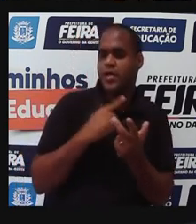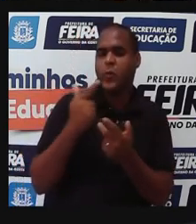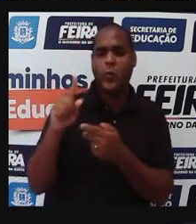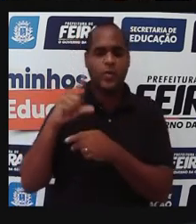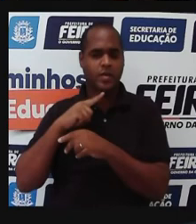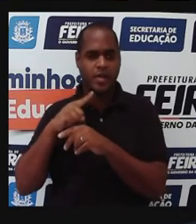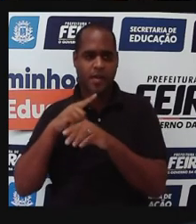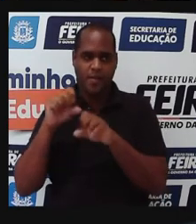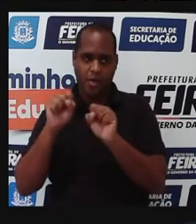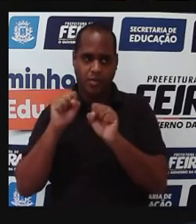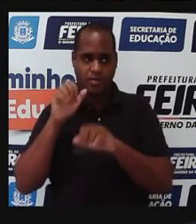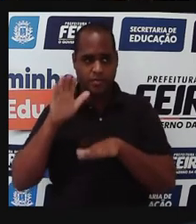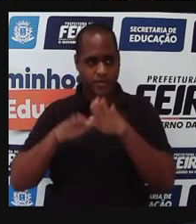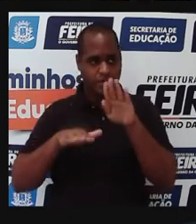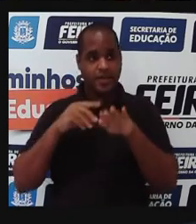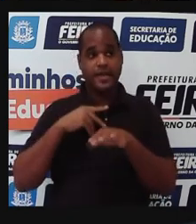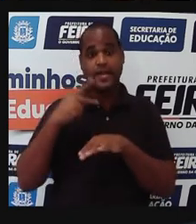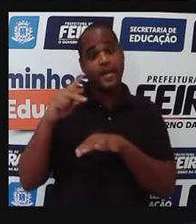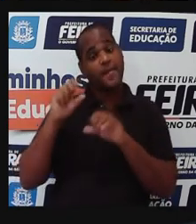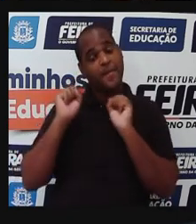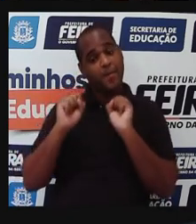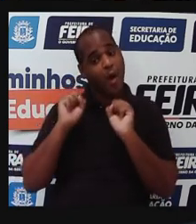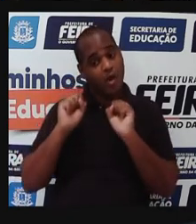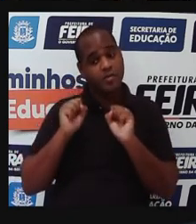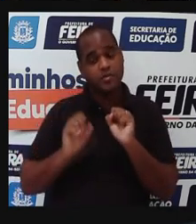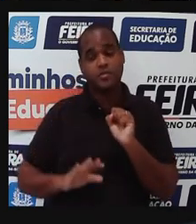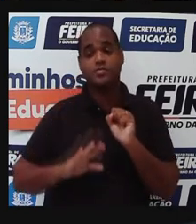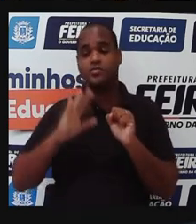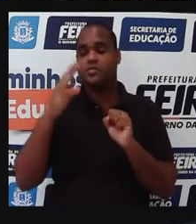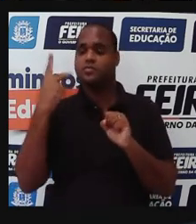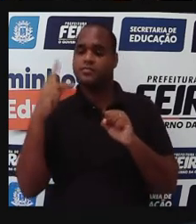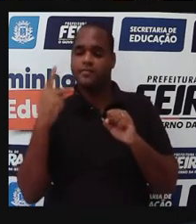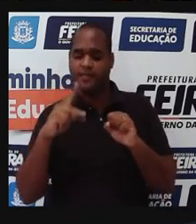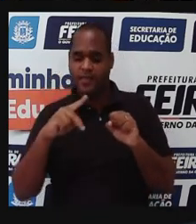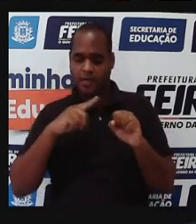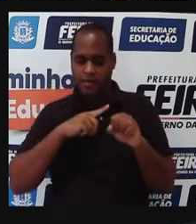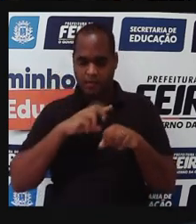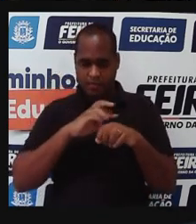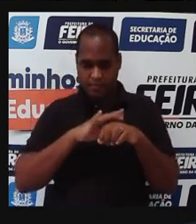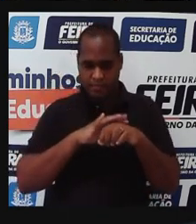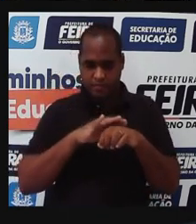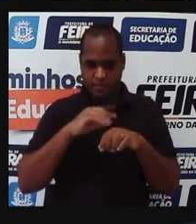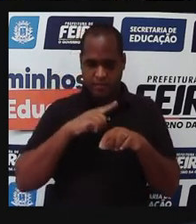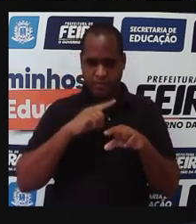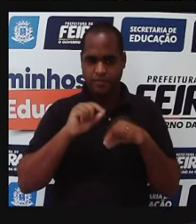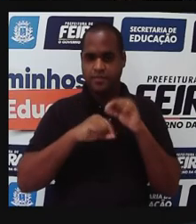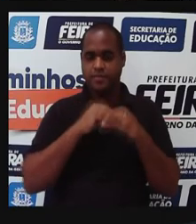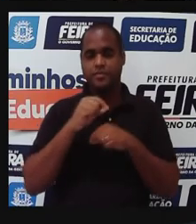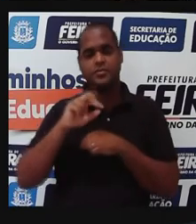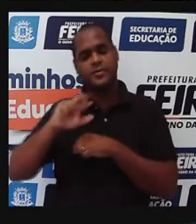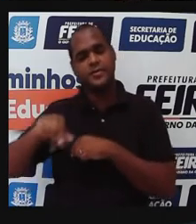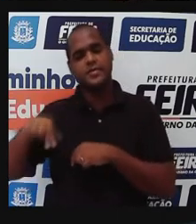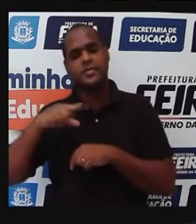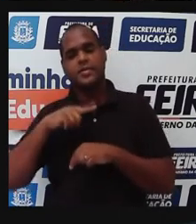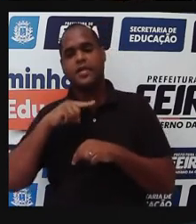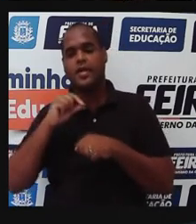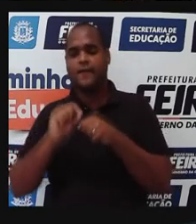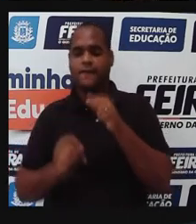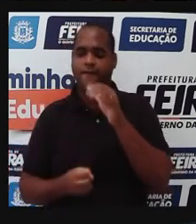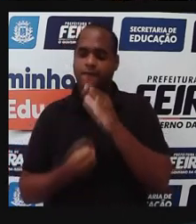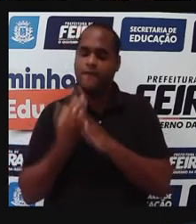hipóteses, de que provavelmente, né, essas doenças emergentes e doenças reemergentes têm